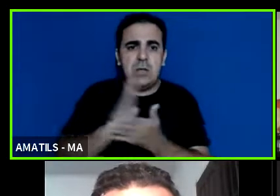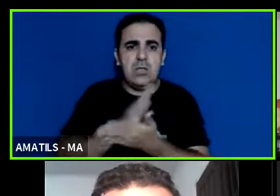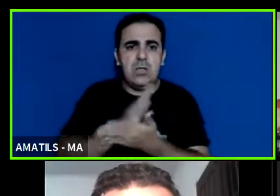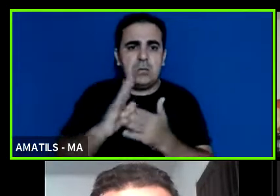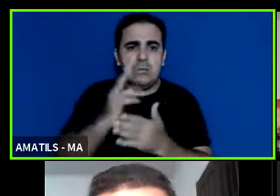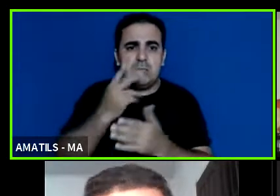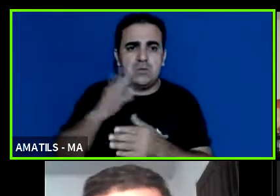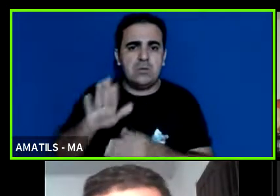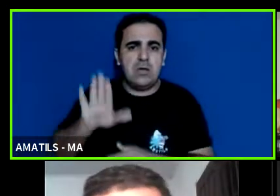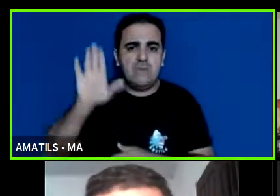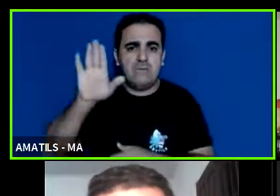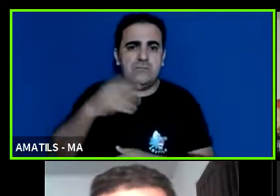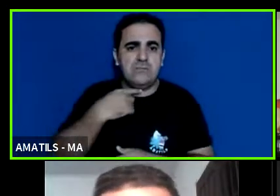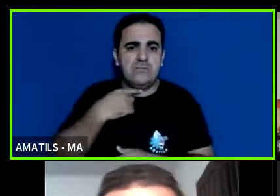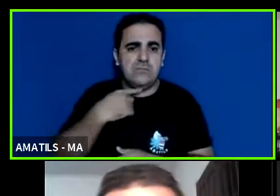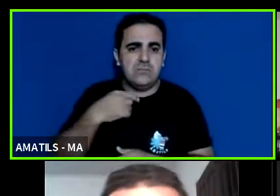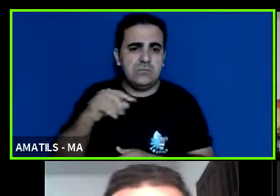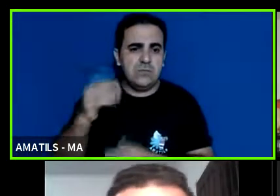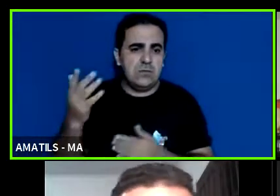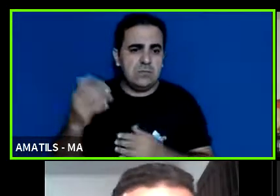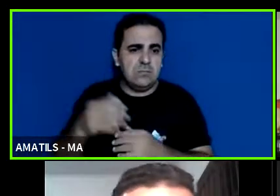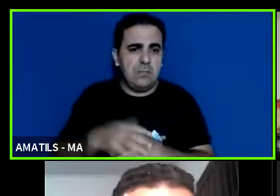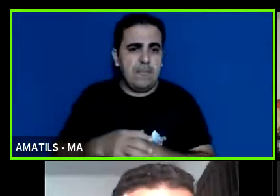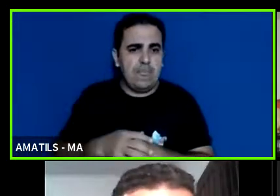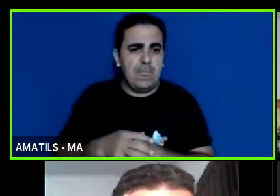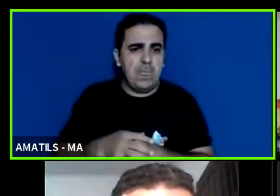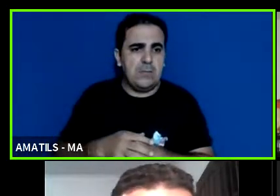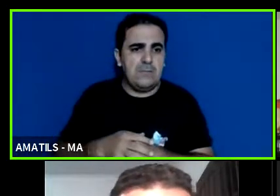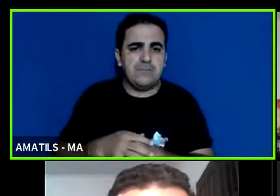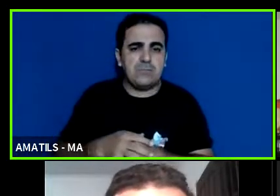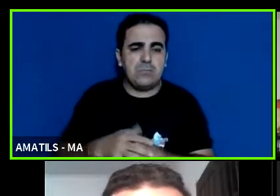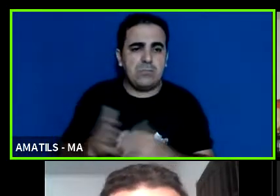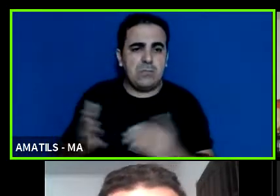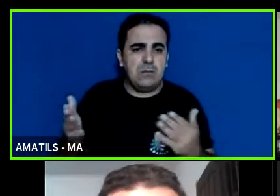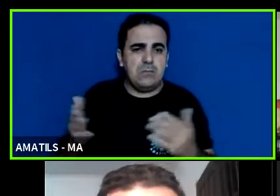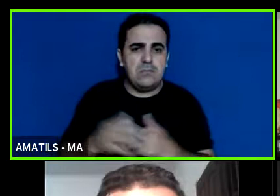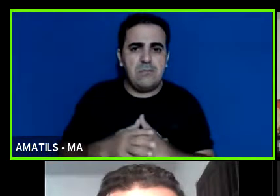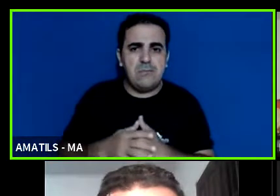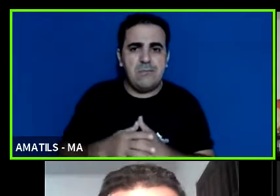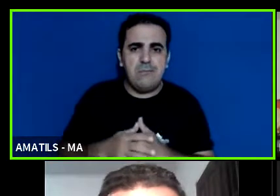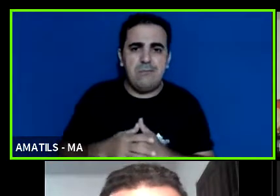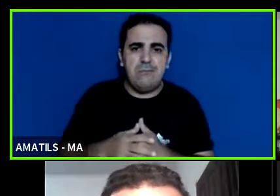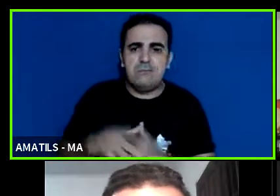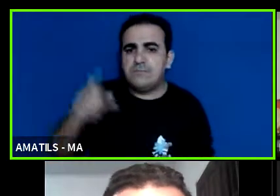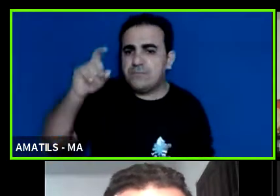encerra na fala do Dilson as inscrições tá bom tá então deixa o Fernando falar então Fernando